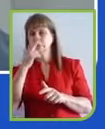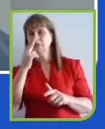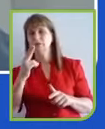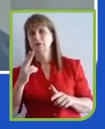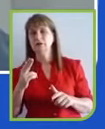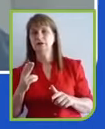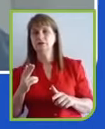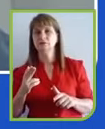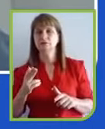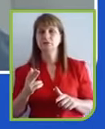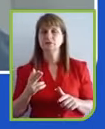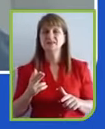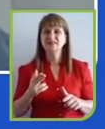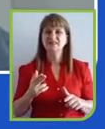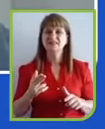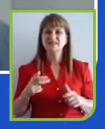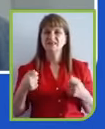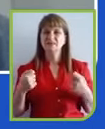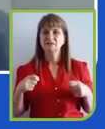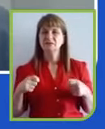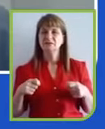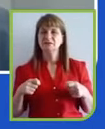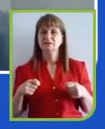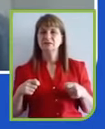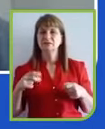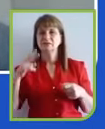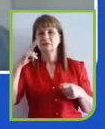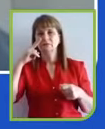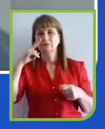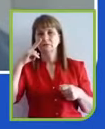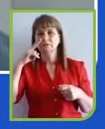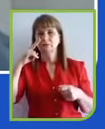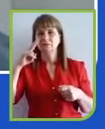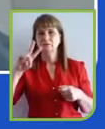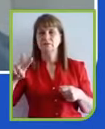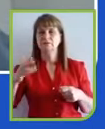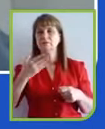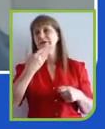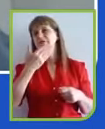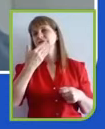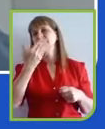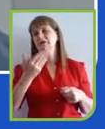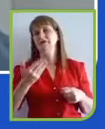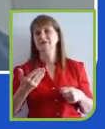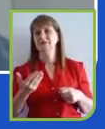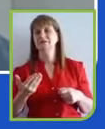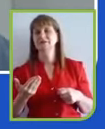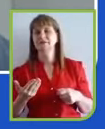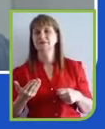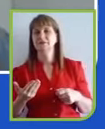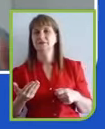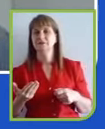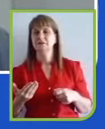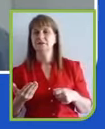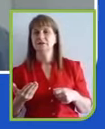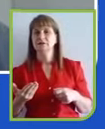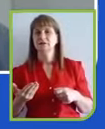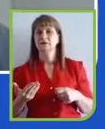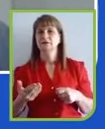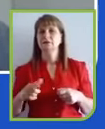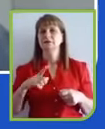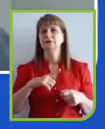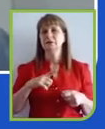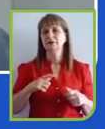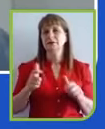-las como umas empresas onde as coisas são mais fáceis que mais difíceis. Desculpem as pequenas que acham que é